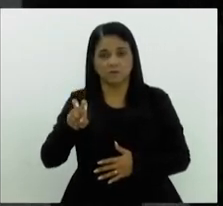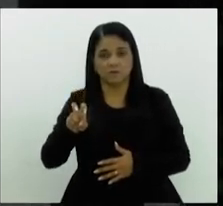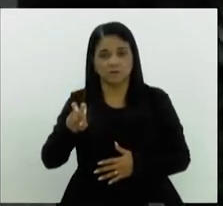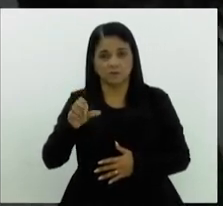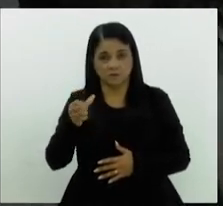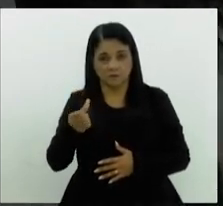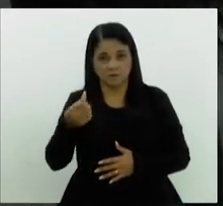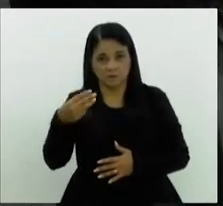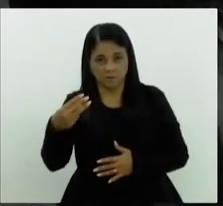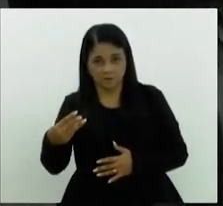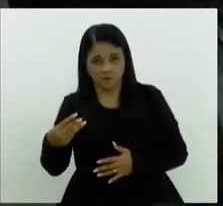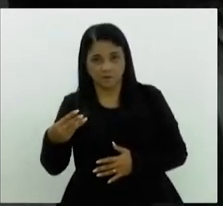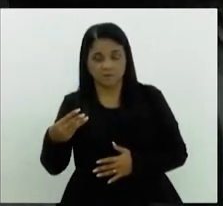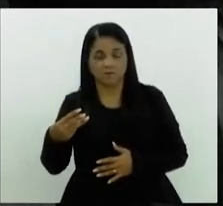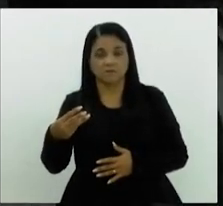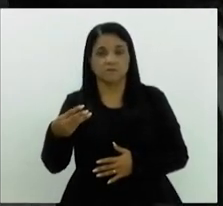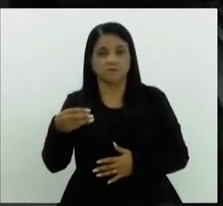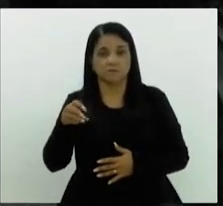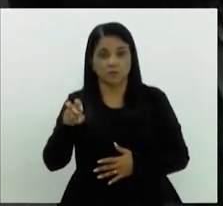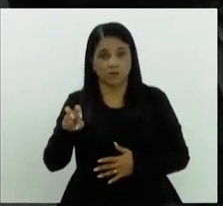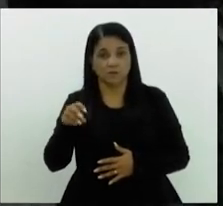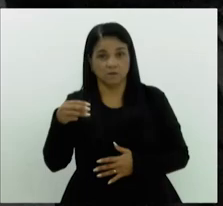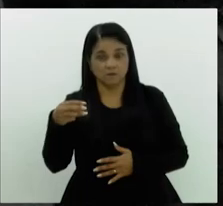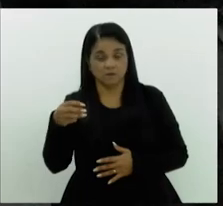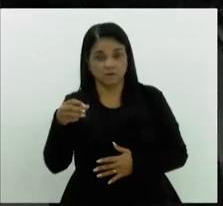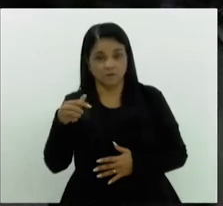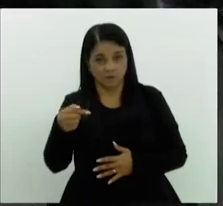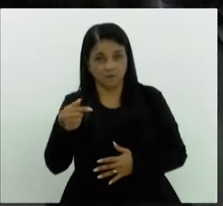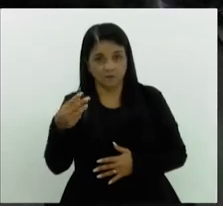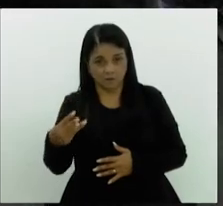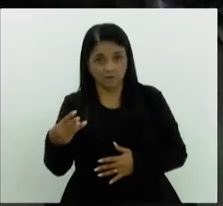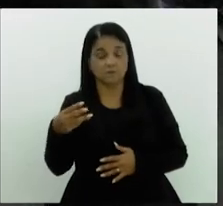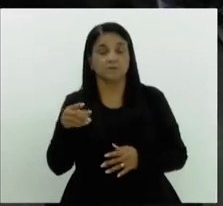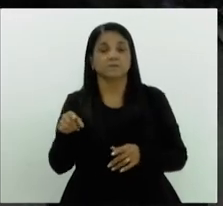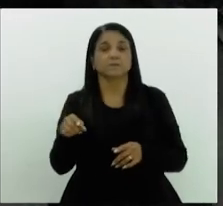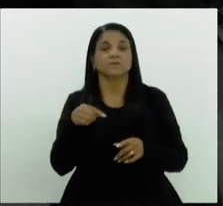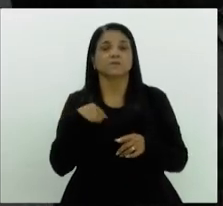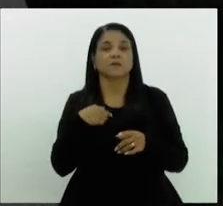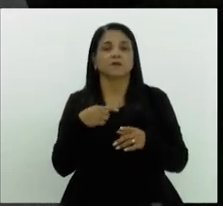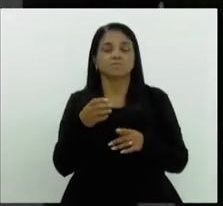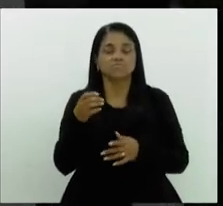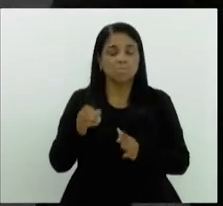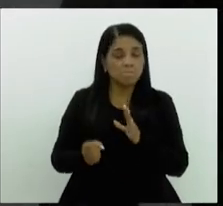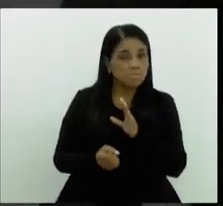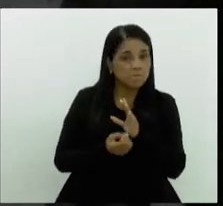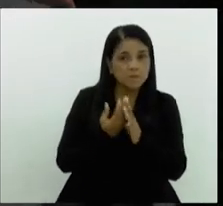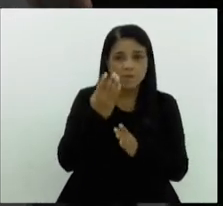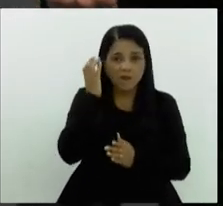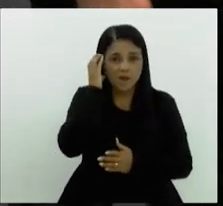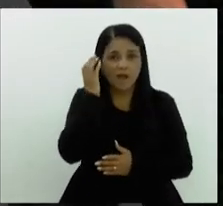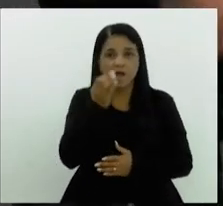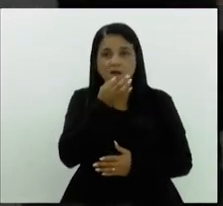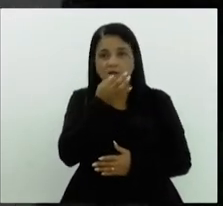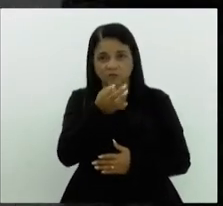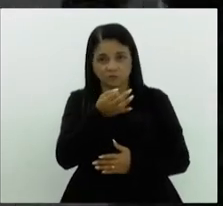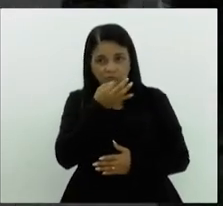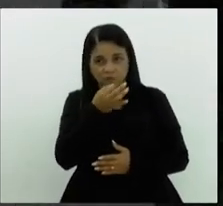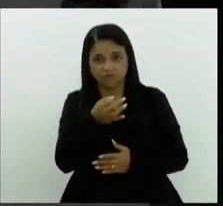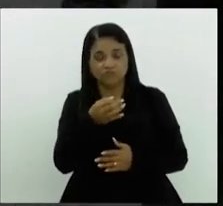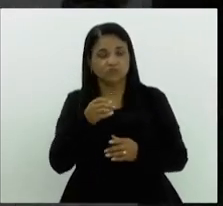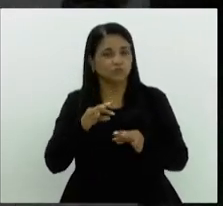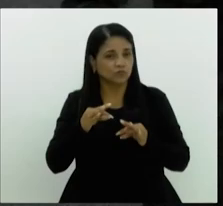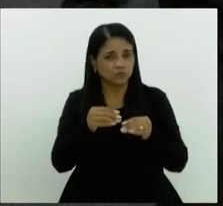e é pioneira nesse cenário de rádio fusão no Brasil. Eu acho que todas as pessoas aqui nesse